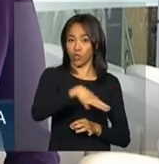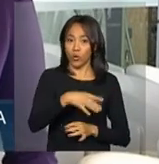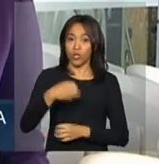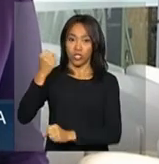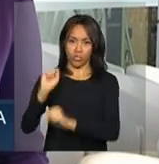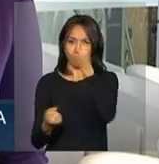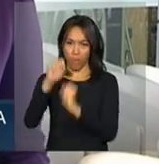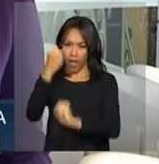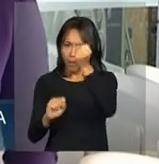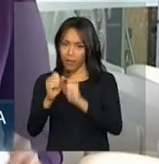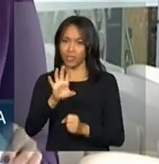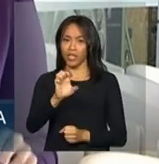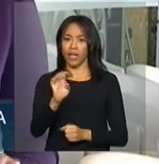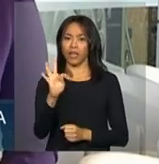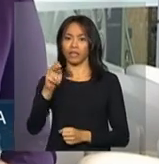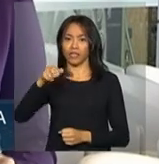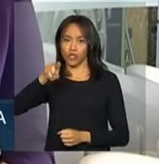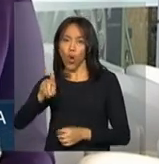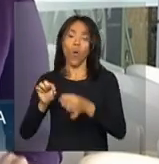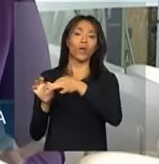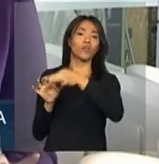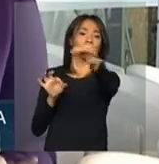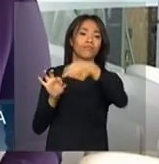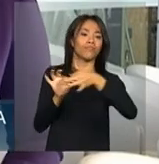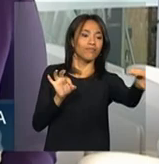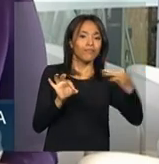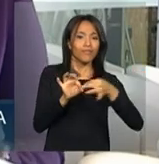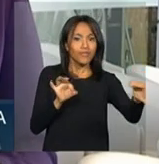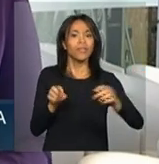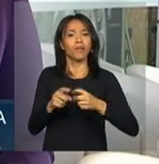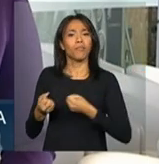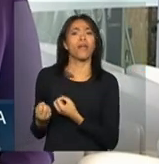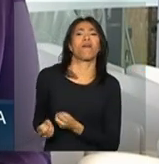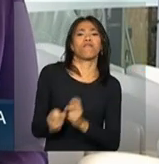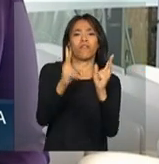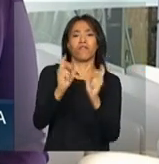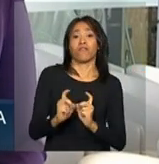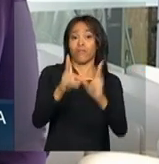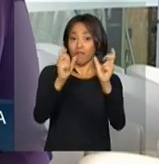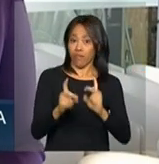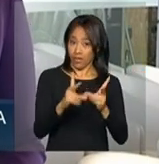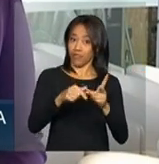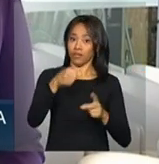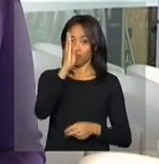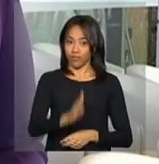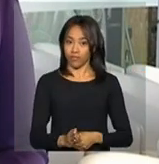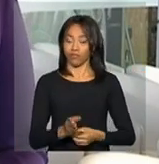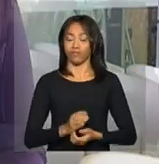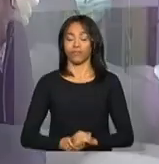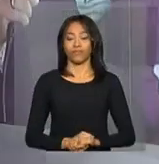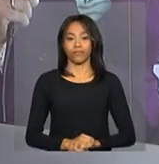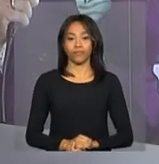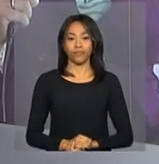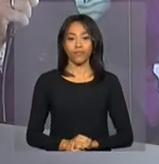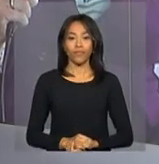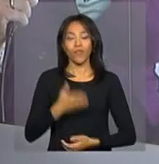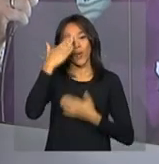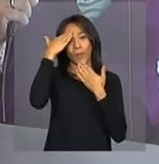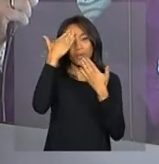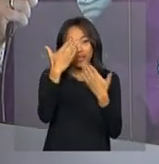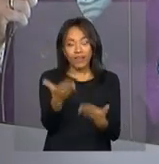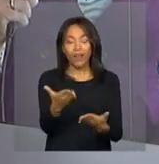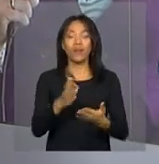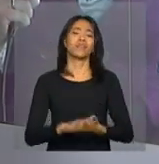consumidores de etanol, possibilitando também a exportação do etanol brasileiro. Malu. Obrigada,